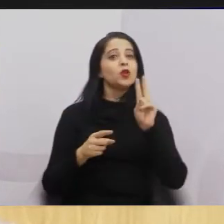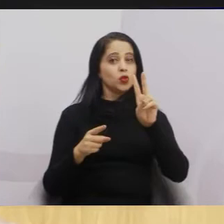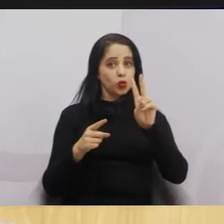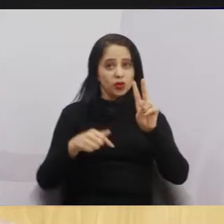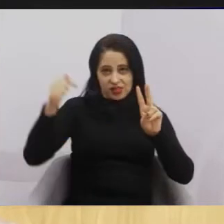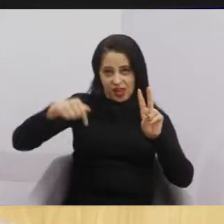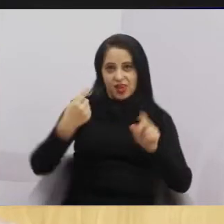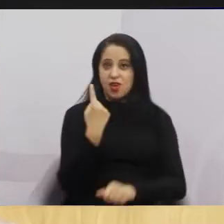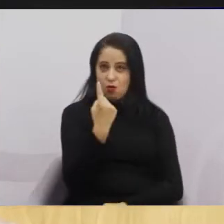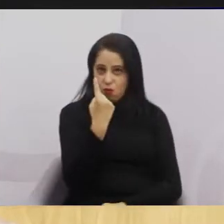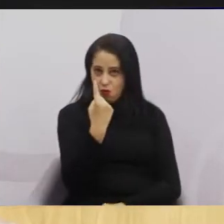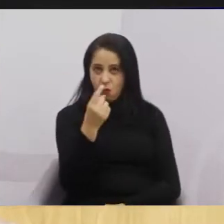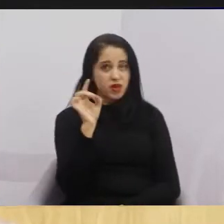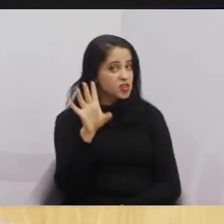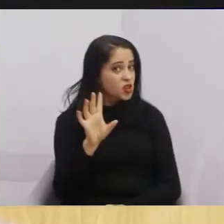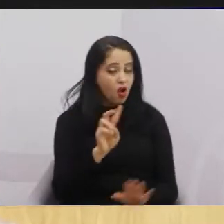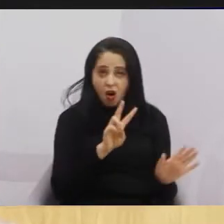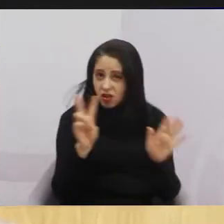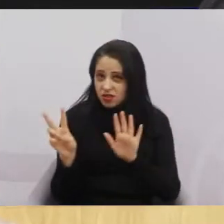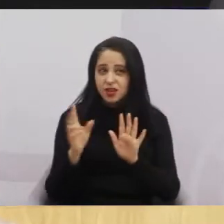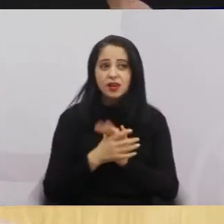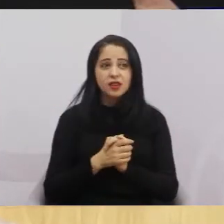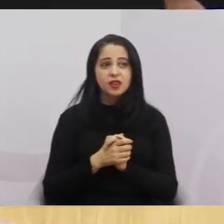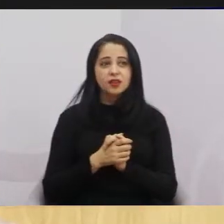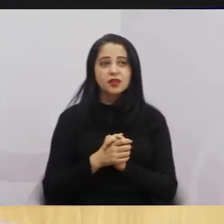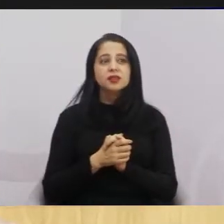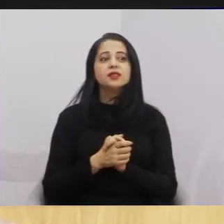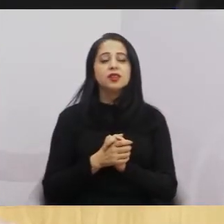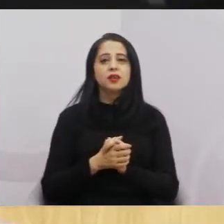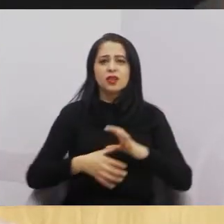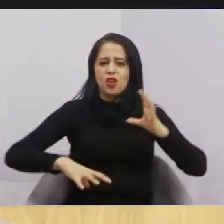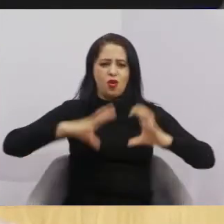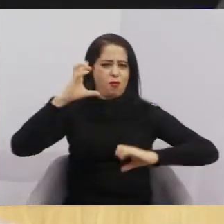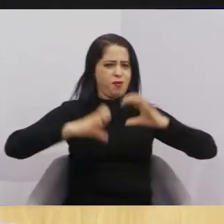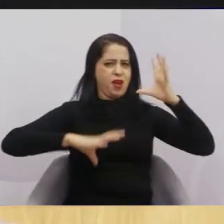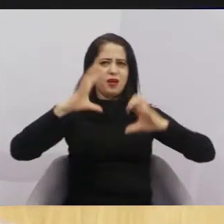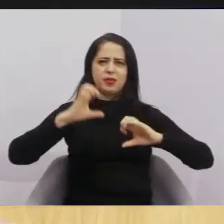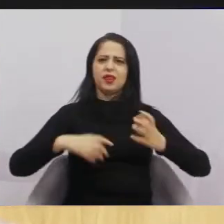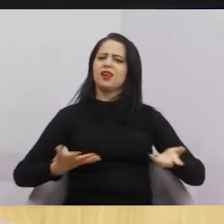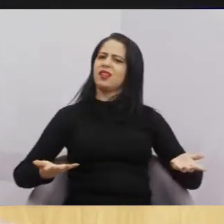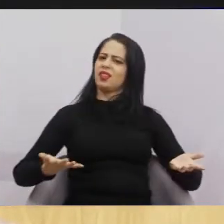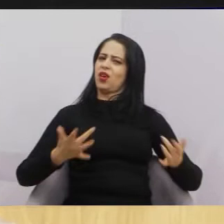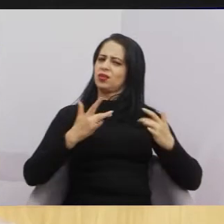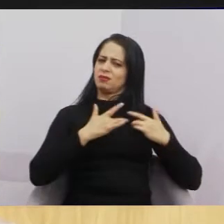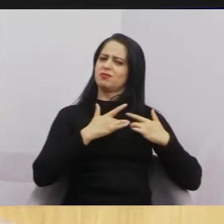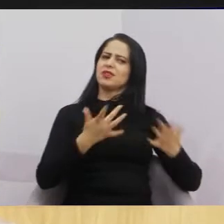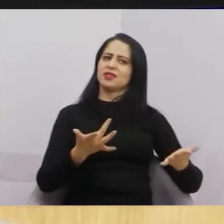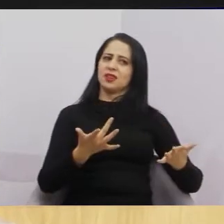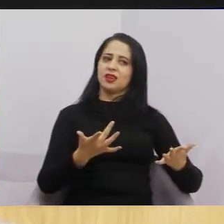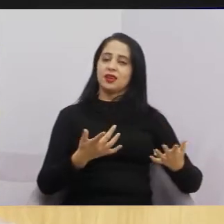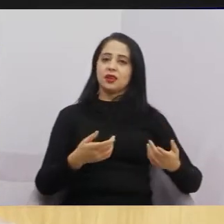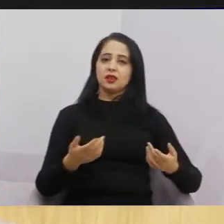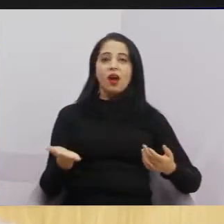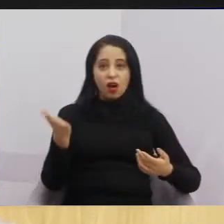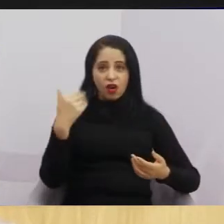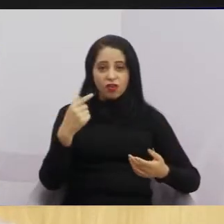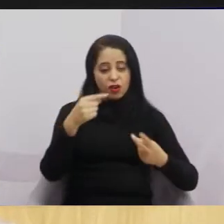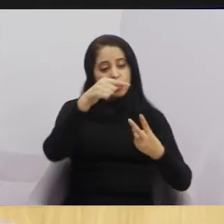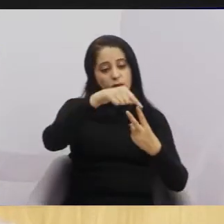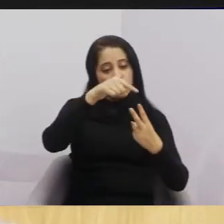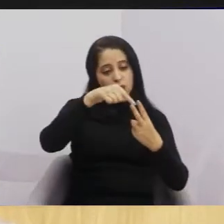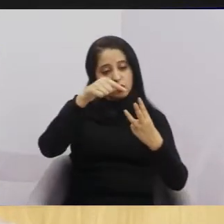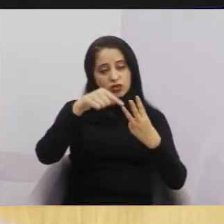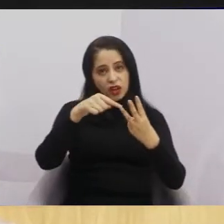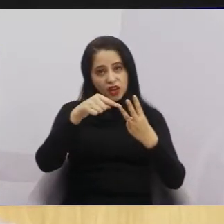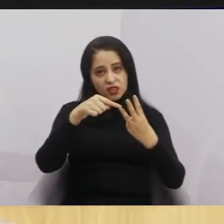aqui é só uma vez na semana, e uma briga, misericórdia, gente. Vamos fazer três vezes na semana, eu vou vir as três